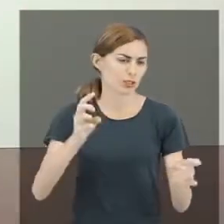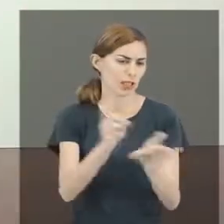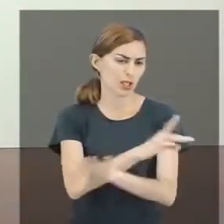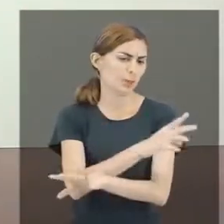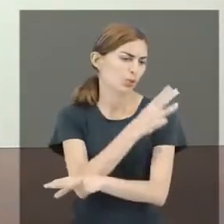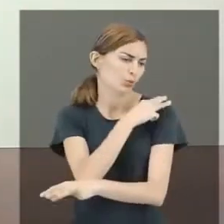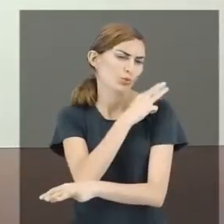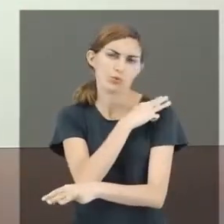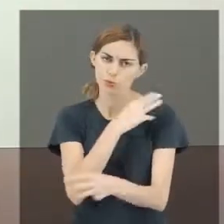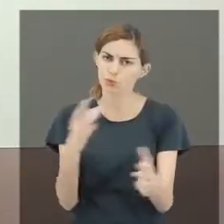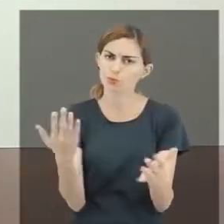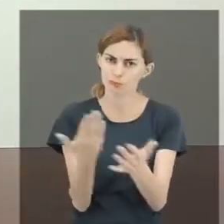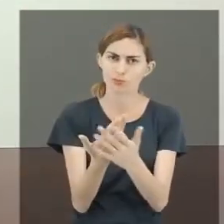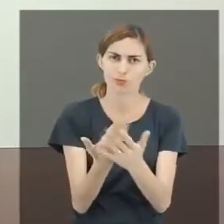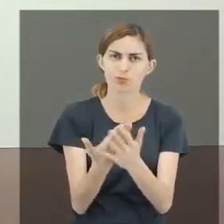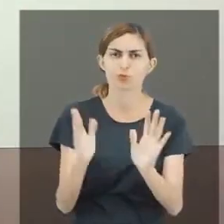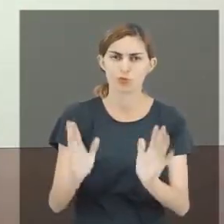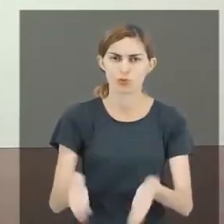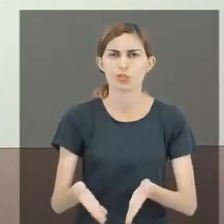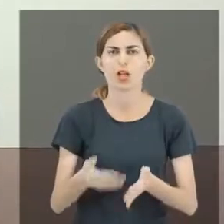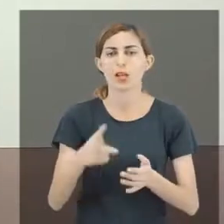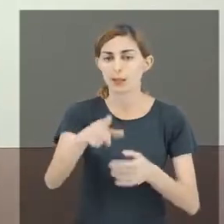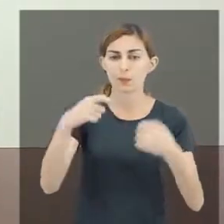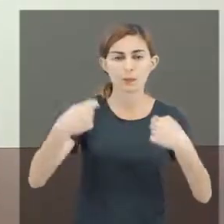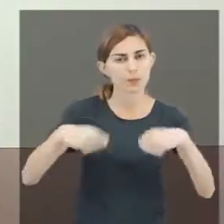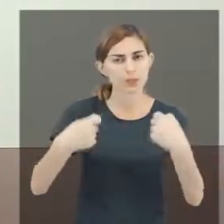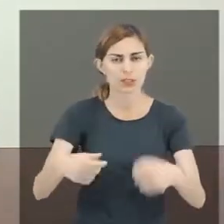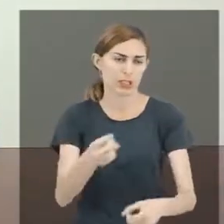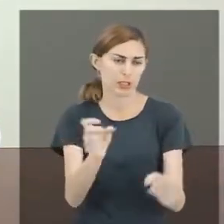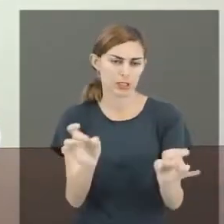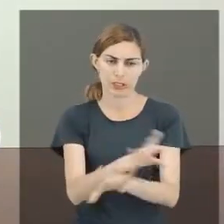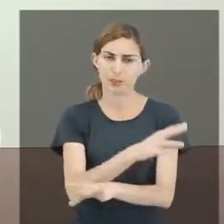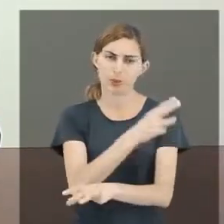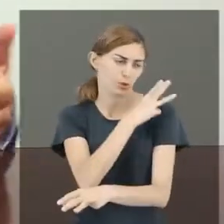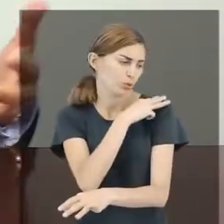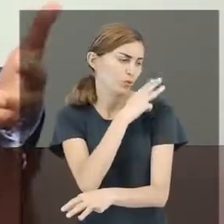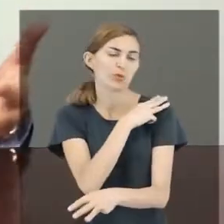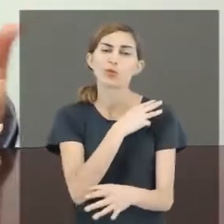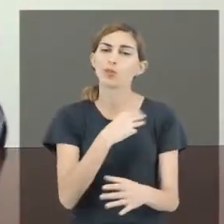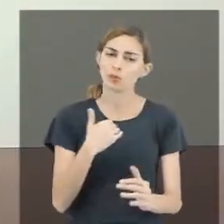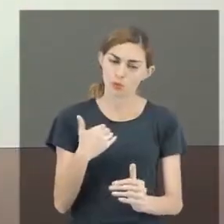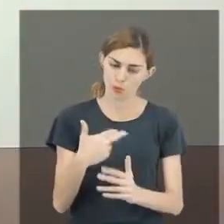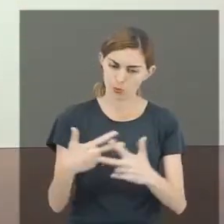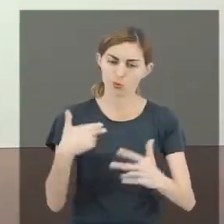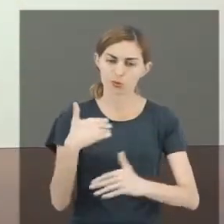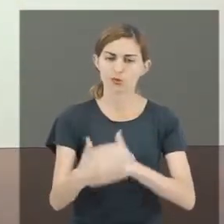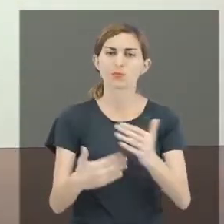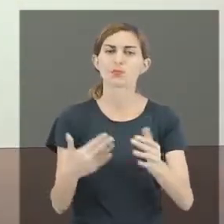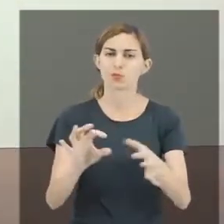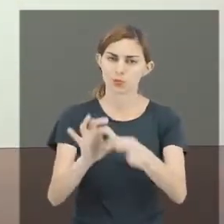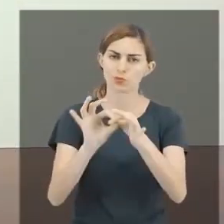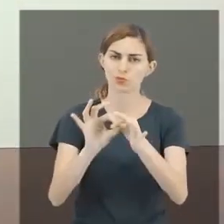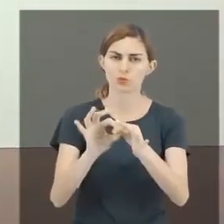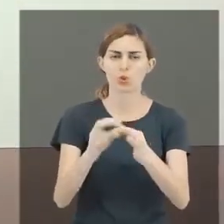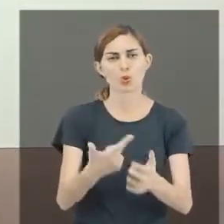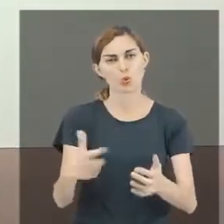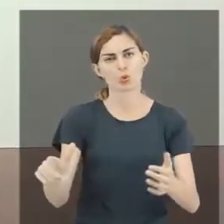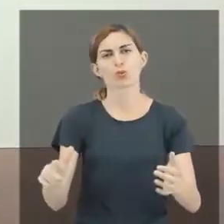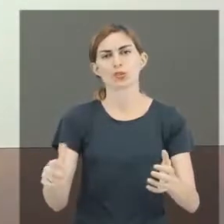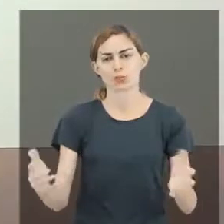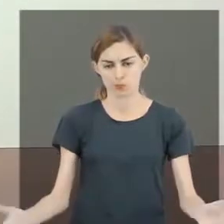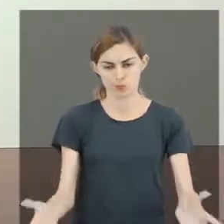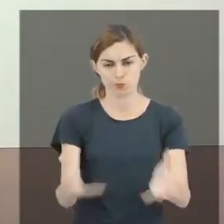tenha terminado o ensino médio. É importante dizer isso. Ele precisa ter terminado o ensino médio. E uma coisa vai se juntar à outra.